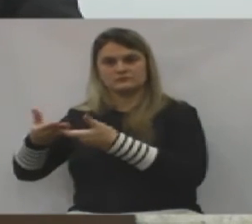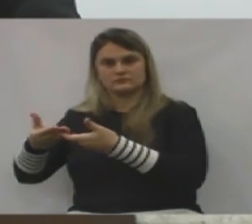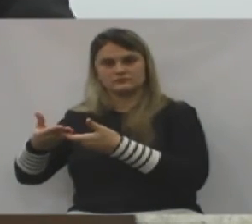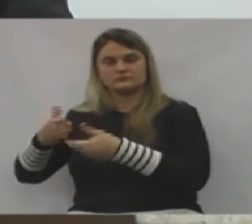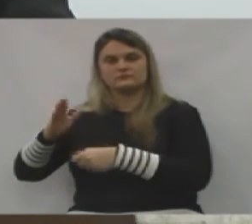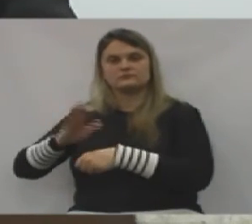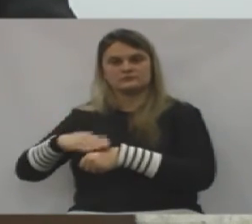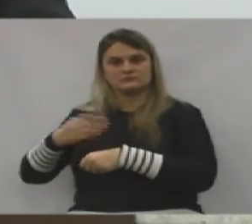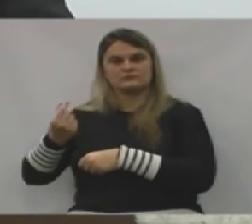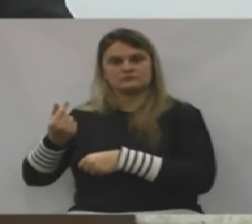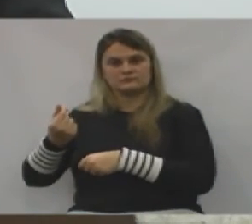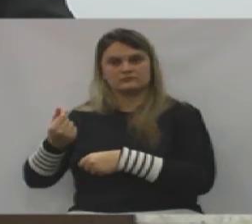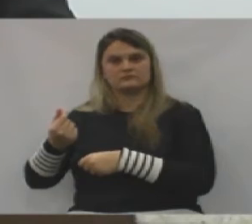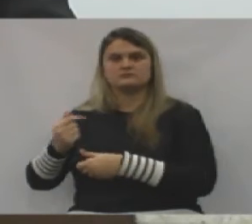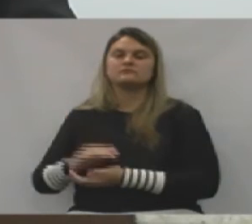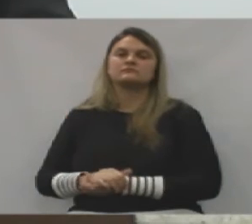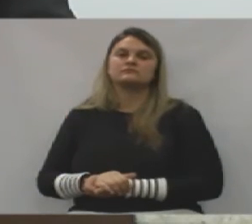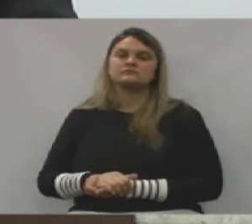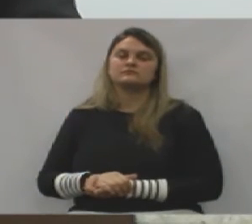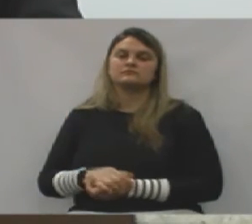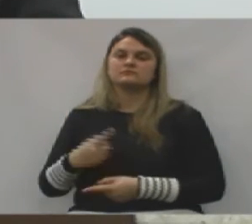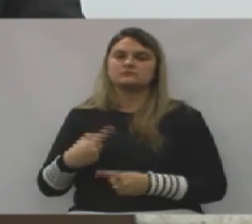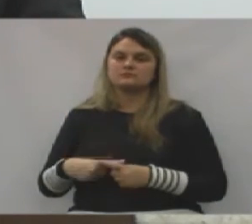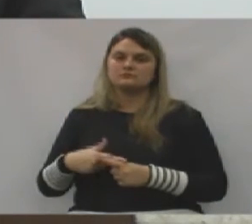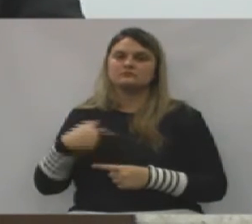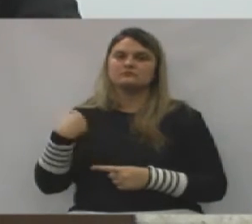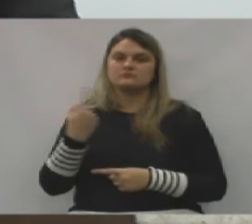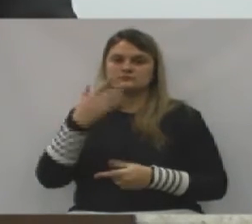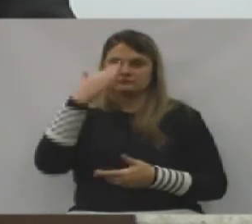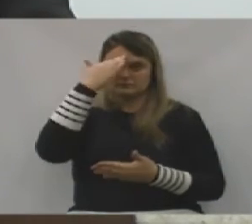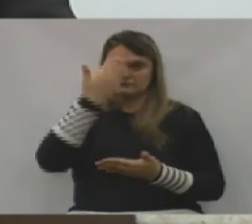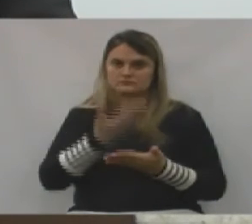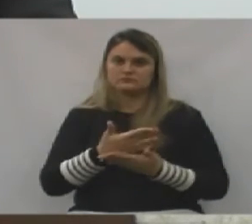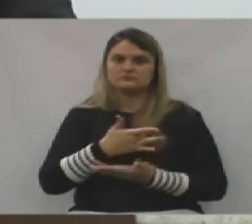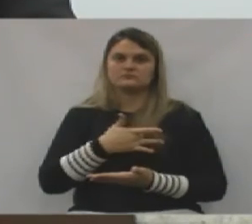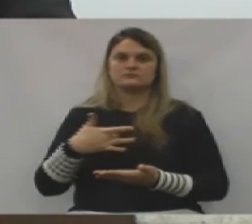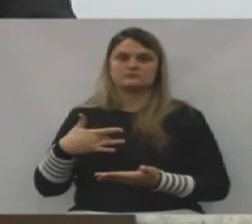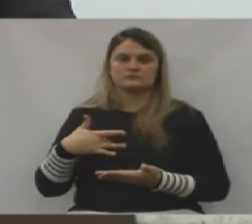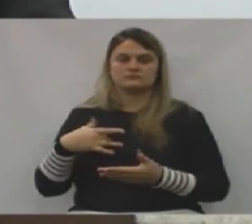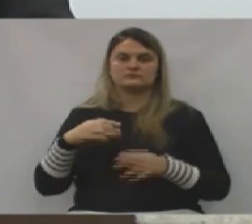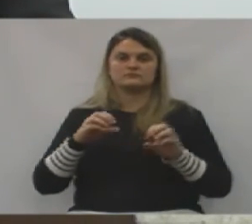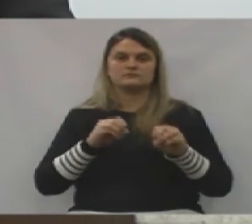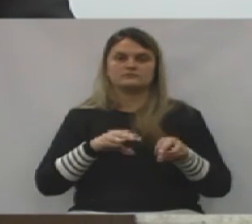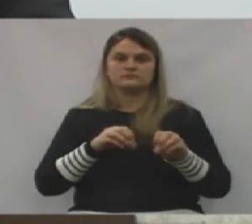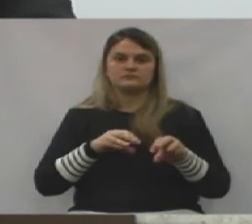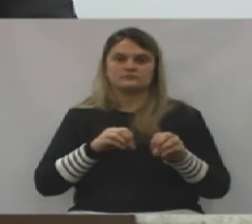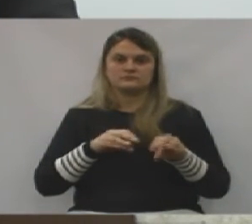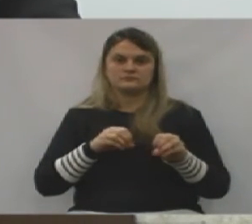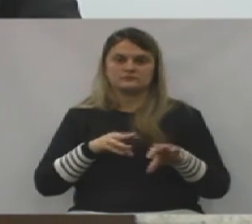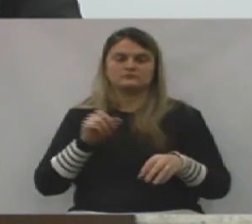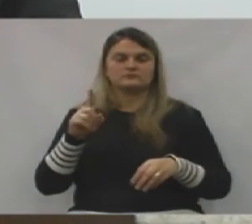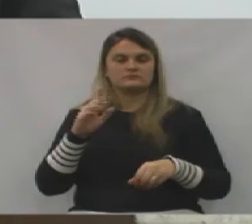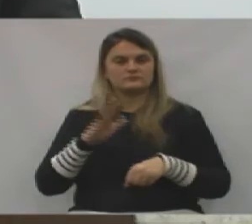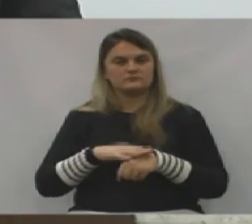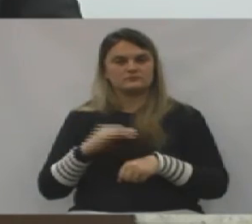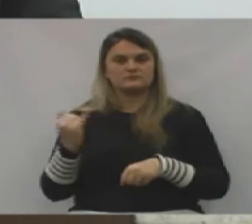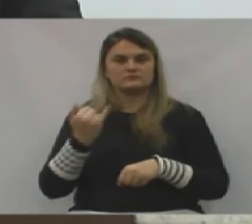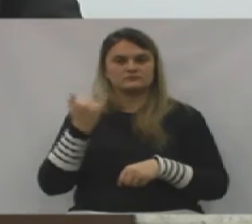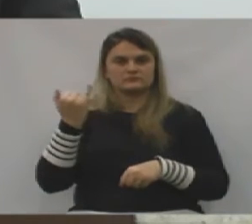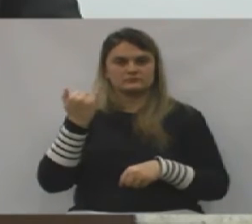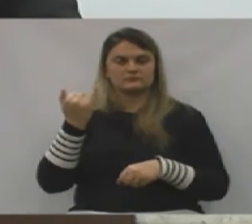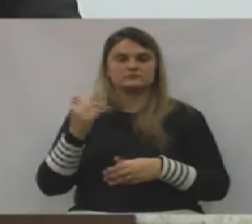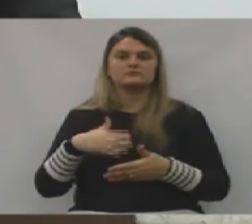uma remessa nesse sentido. Porque acreditamos que saúde e educação é prioridade.